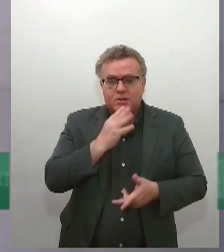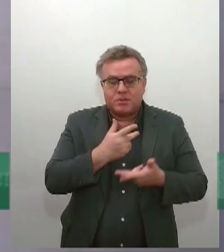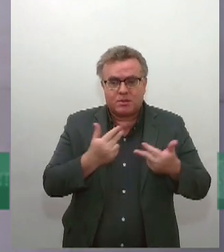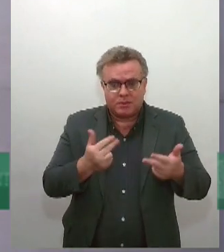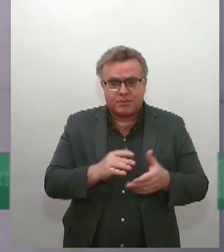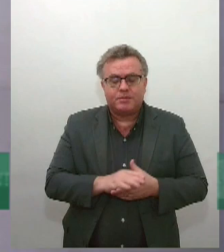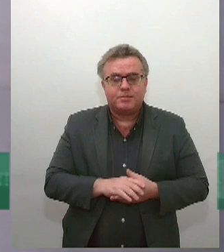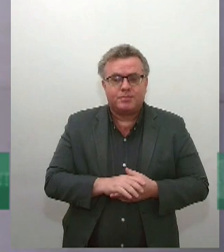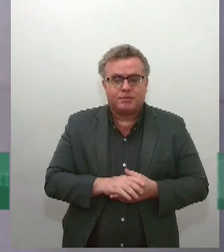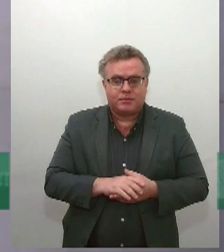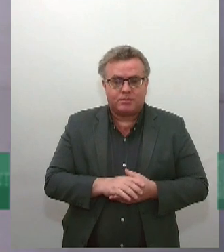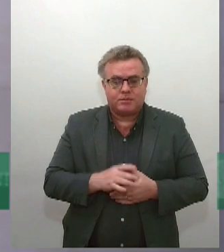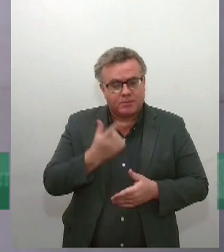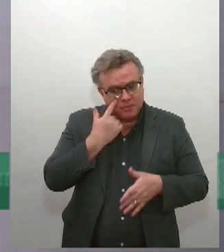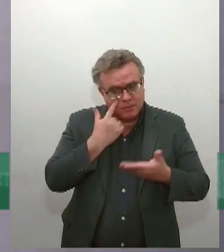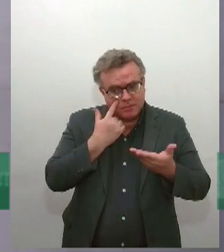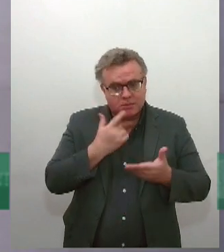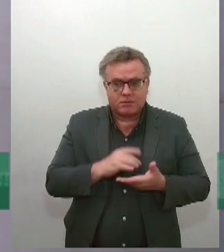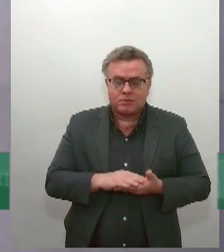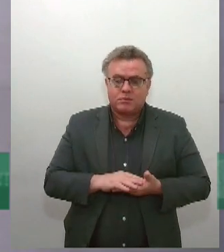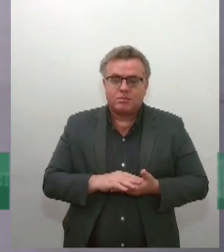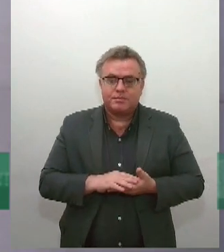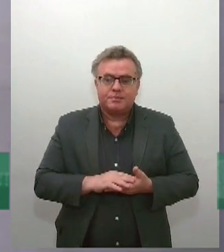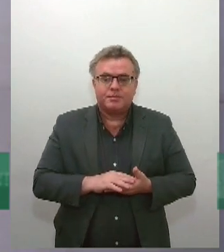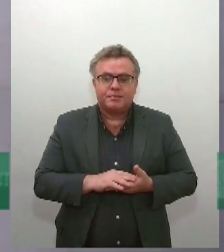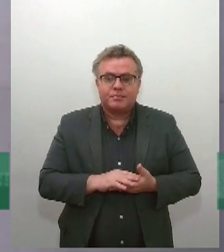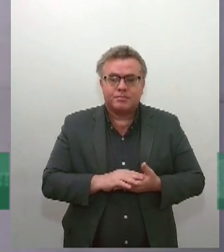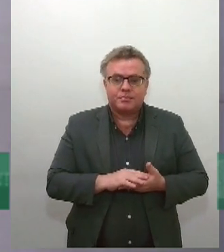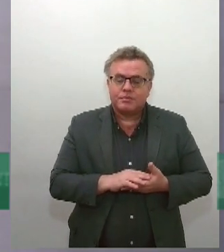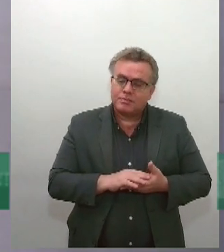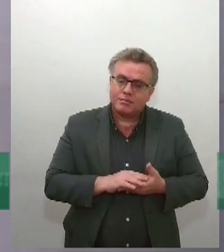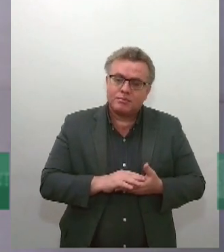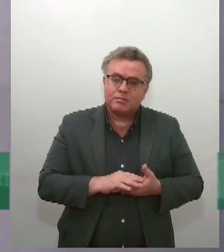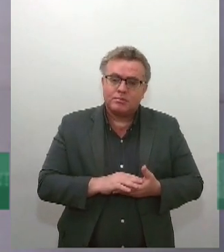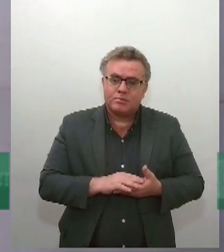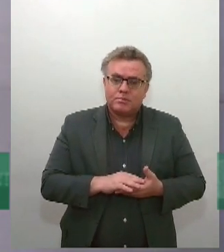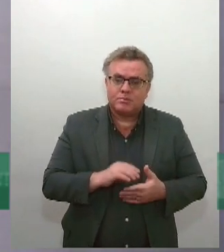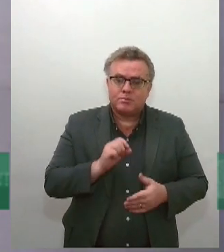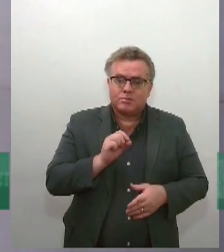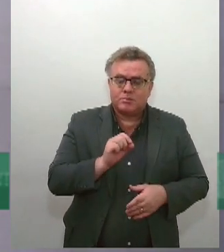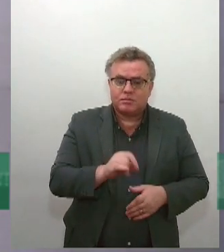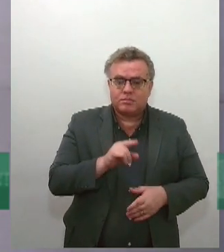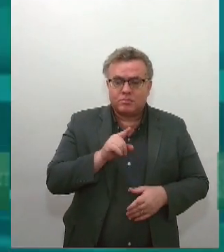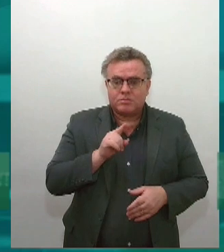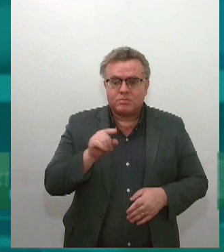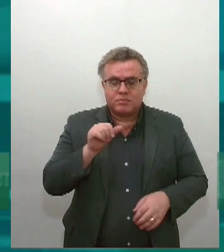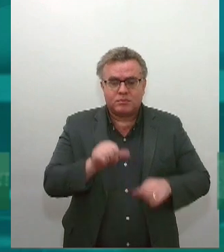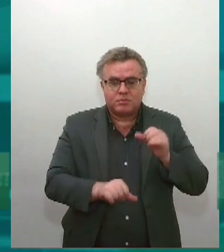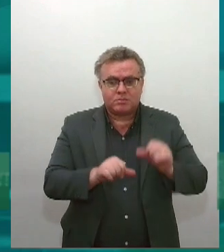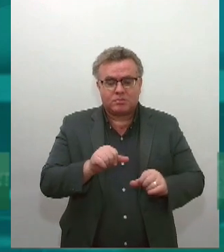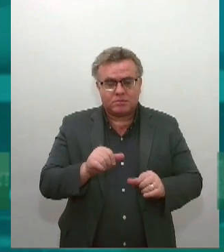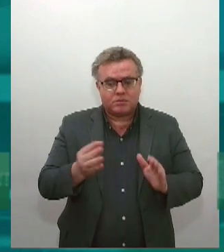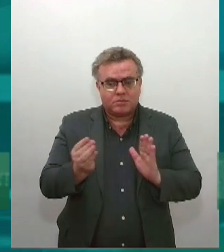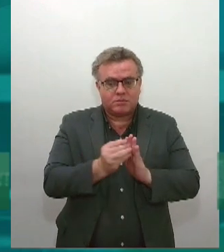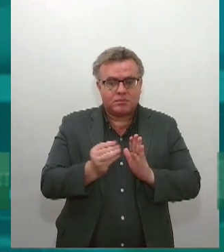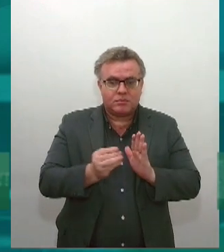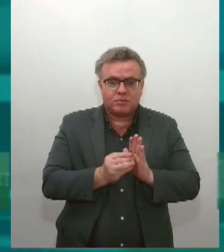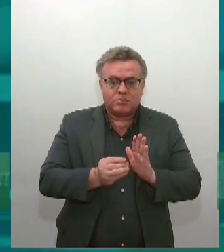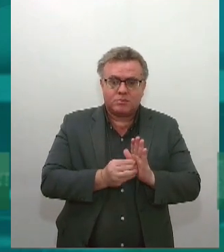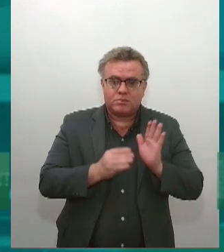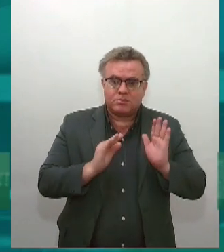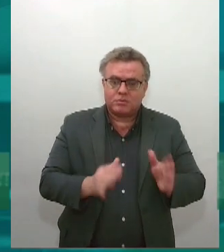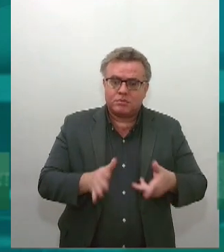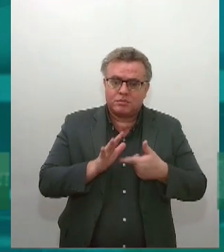trecho da PEC 8. Olha, uma das alterações está posta aqui, esse é um trecho da PEC,